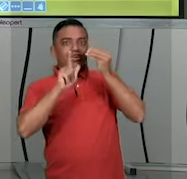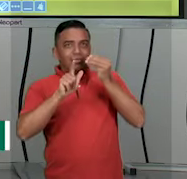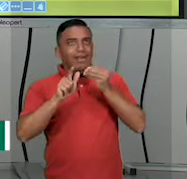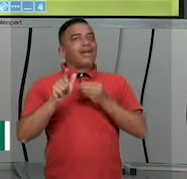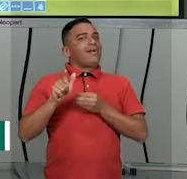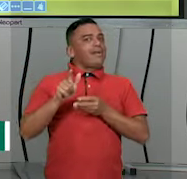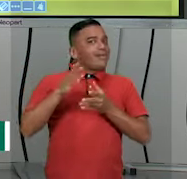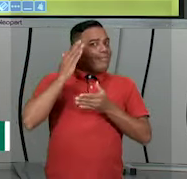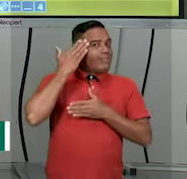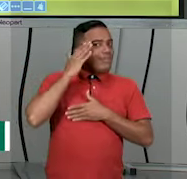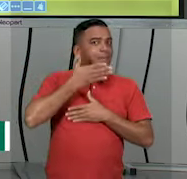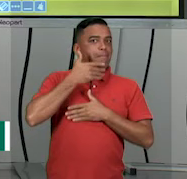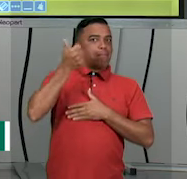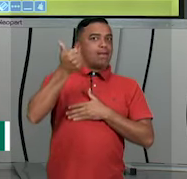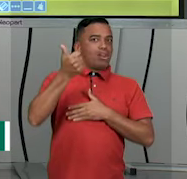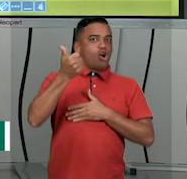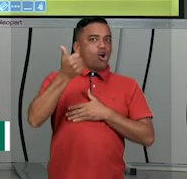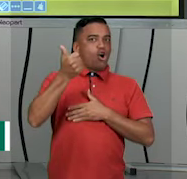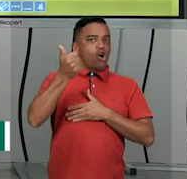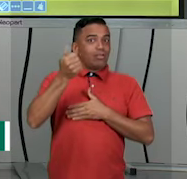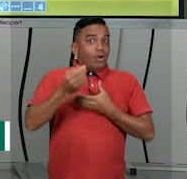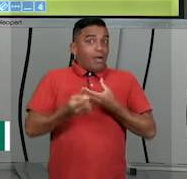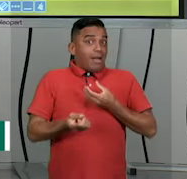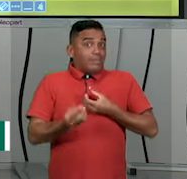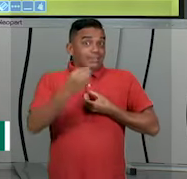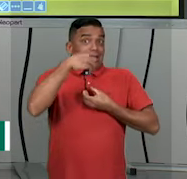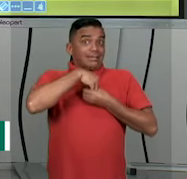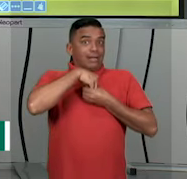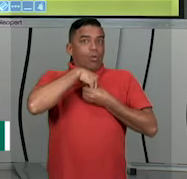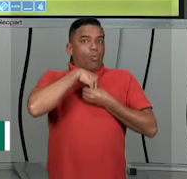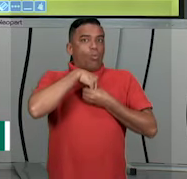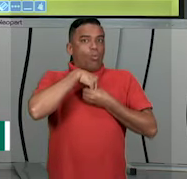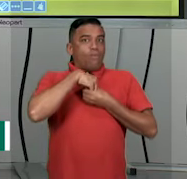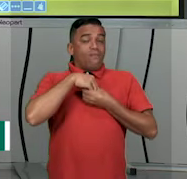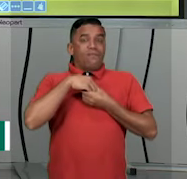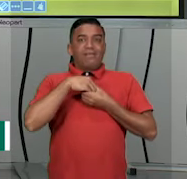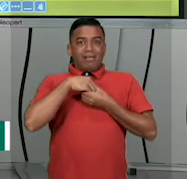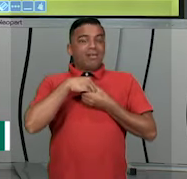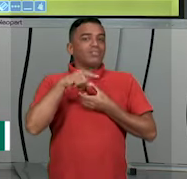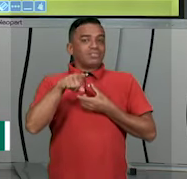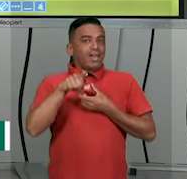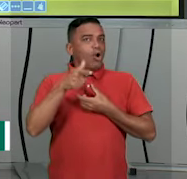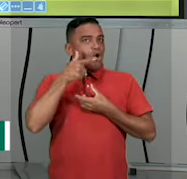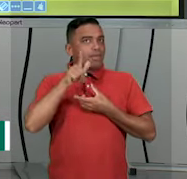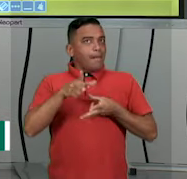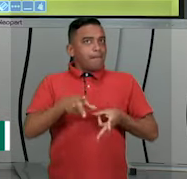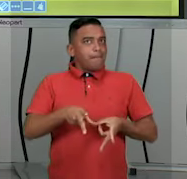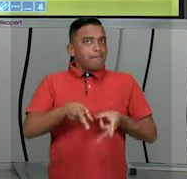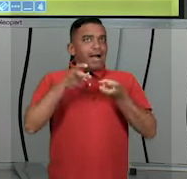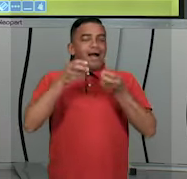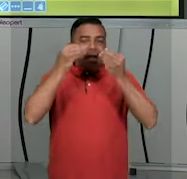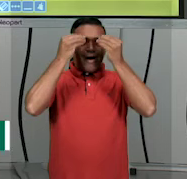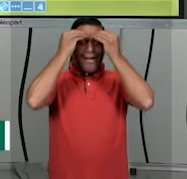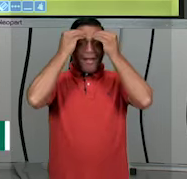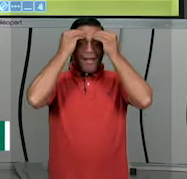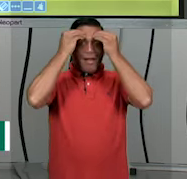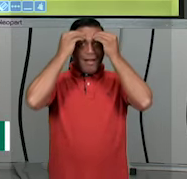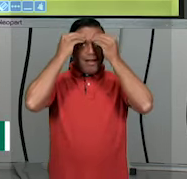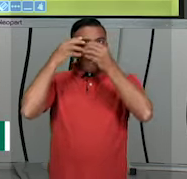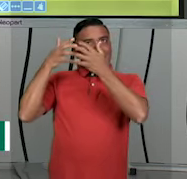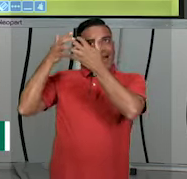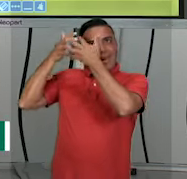a abstração é um indicativo, uma coisa que mostra que você se desenvolveu mentalmente.